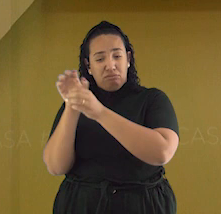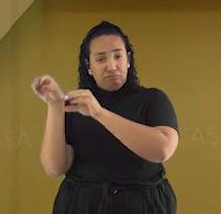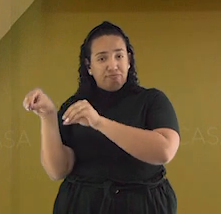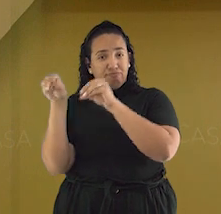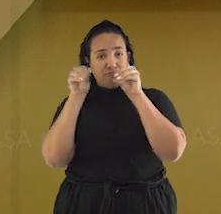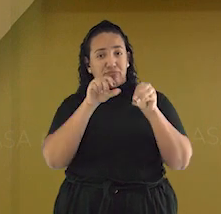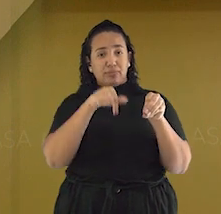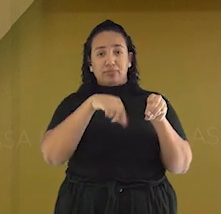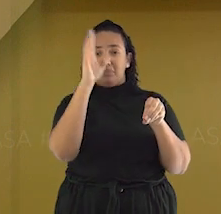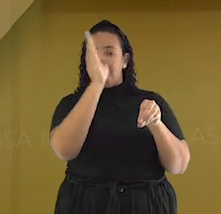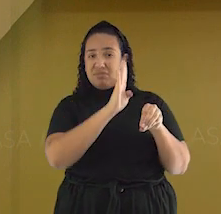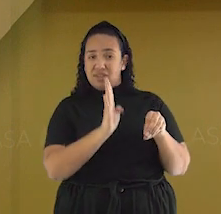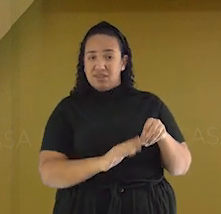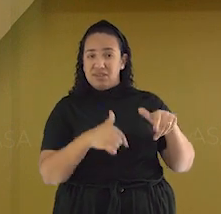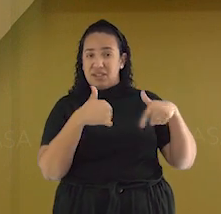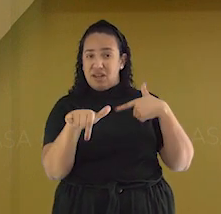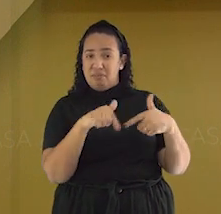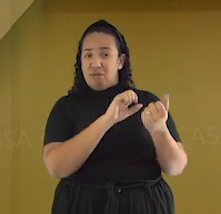aos portugueses.